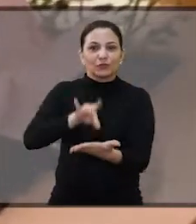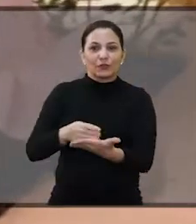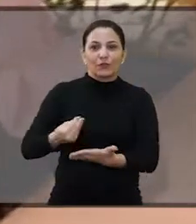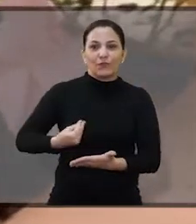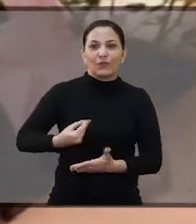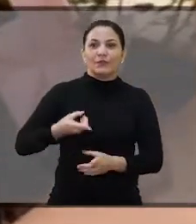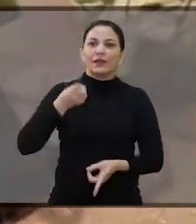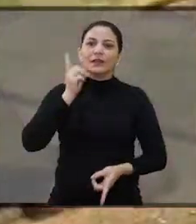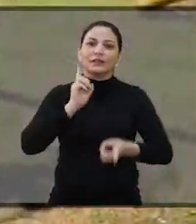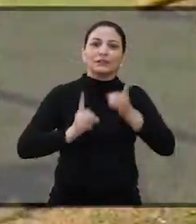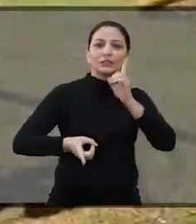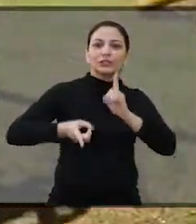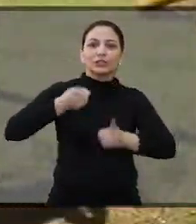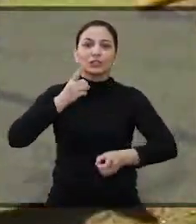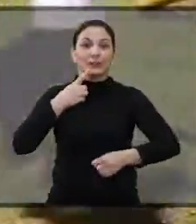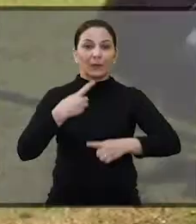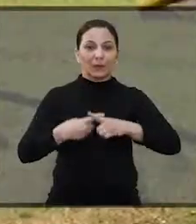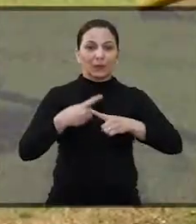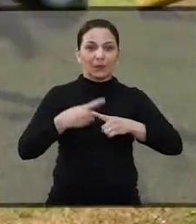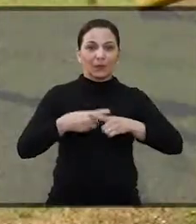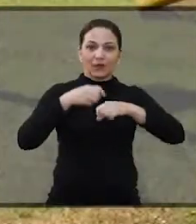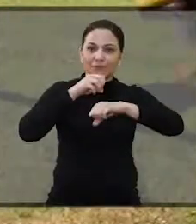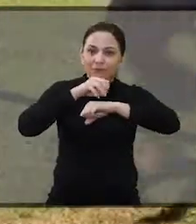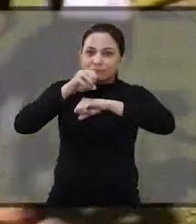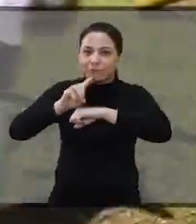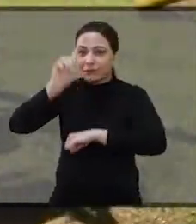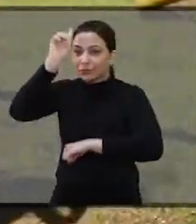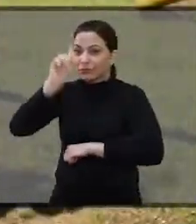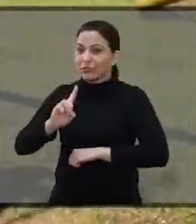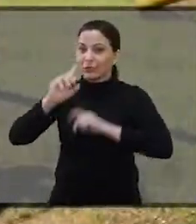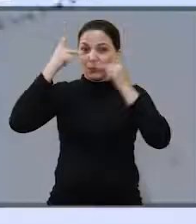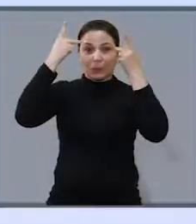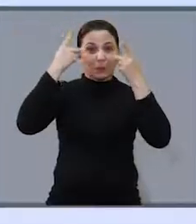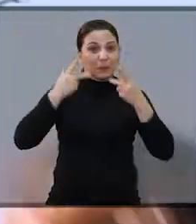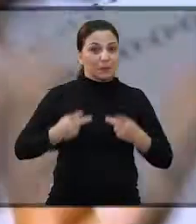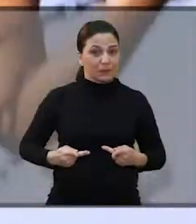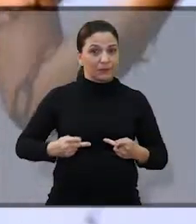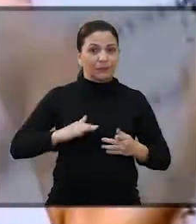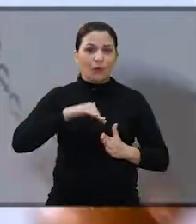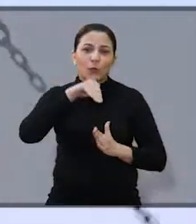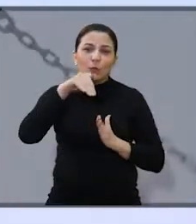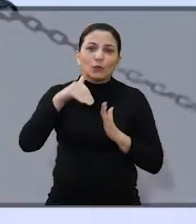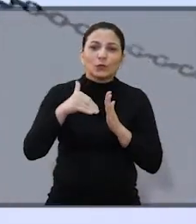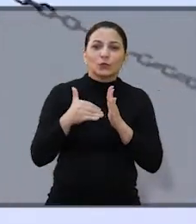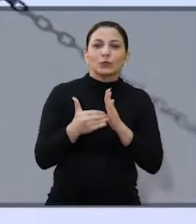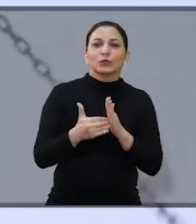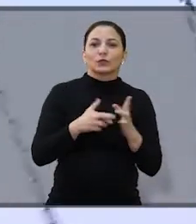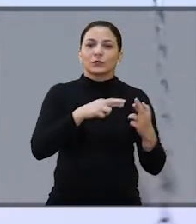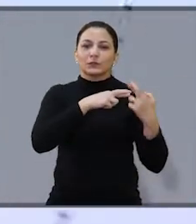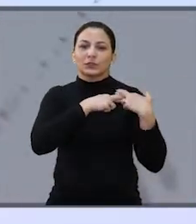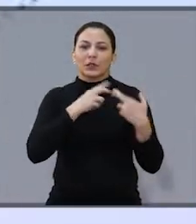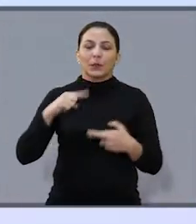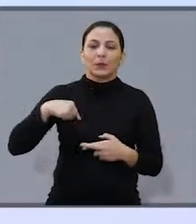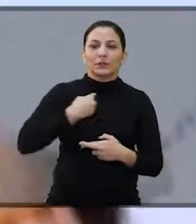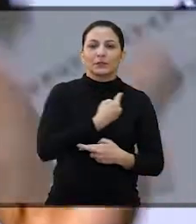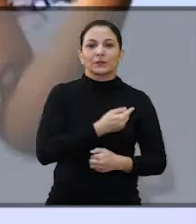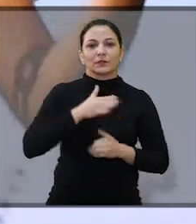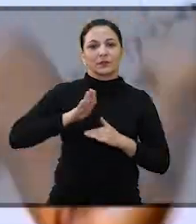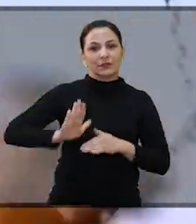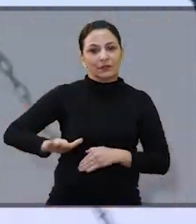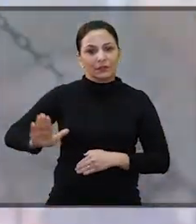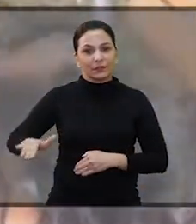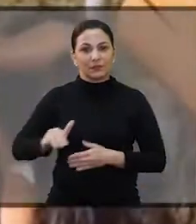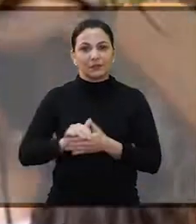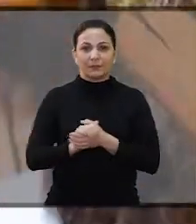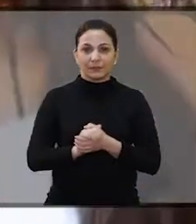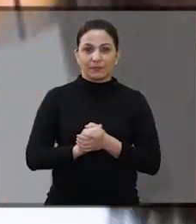ativamente na construção de uma vida digna através da promoção dos direitos humanos. Somos todos responsáveis